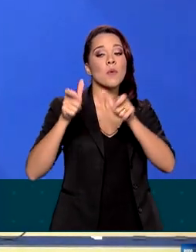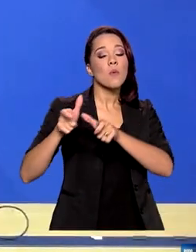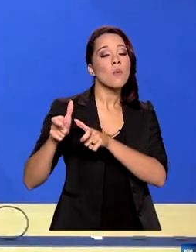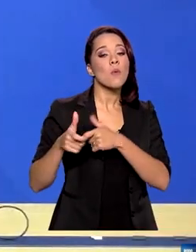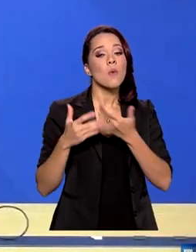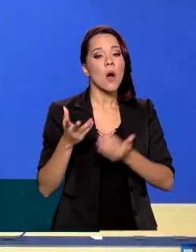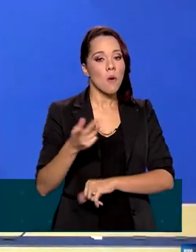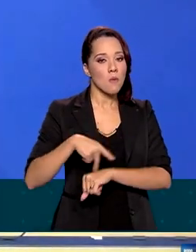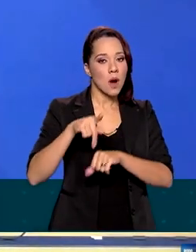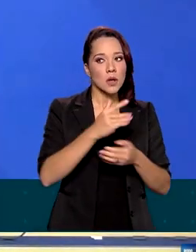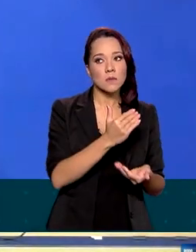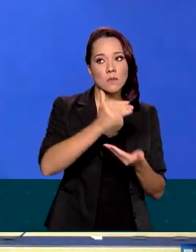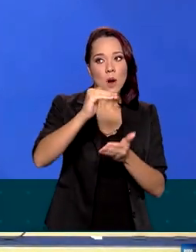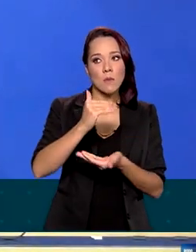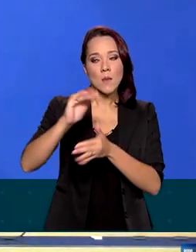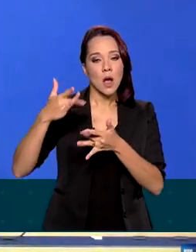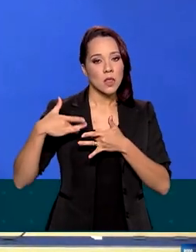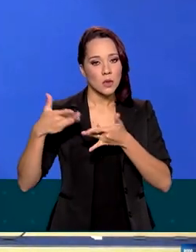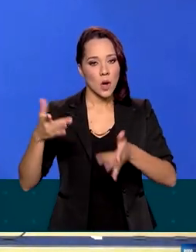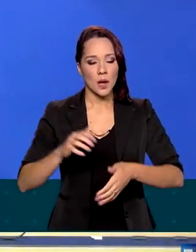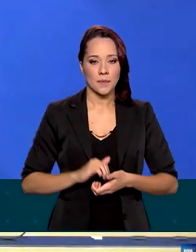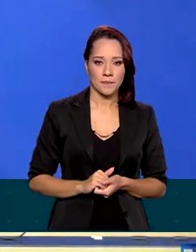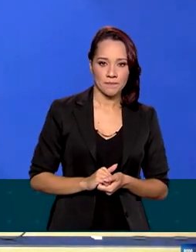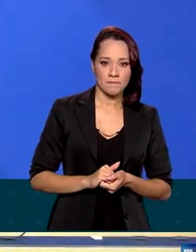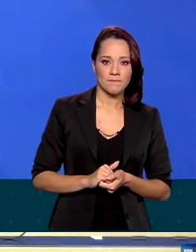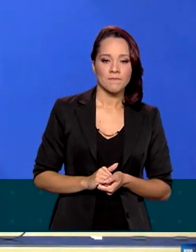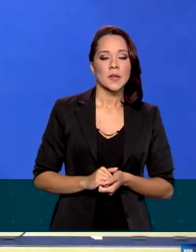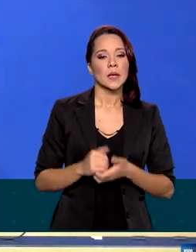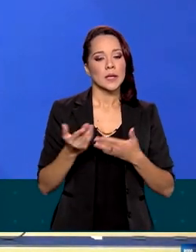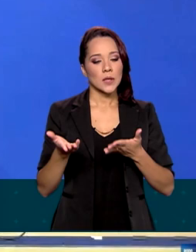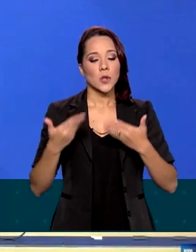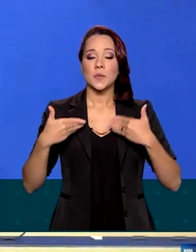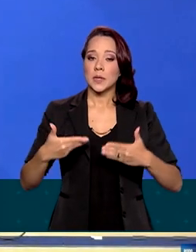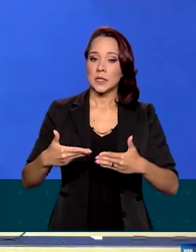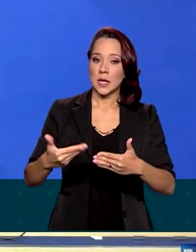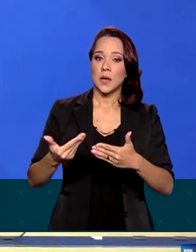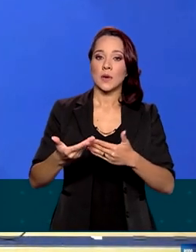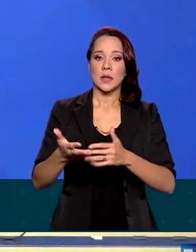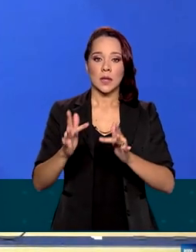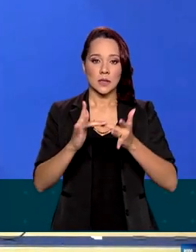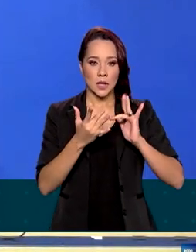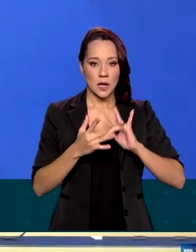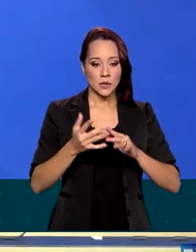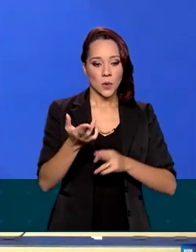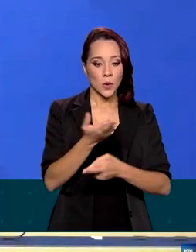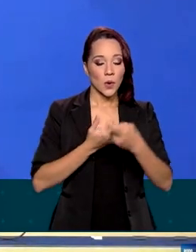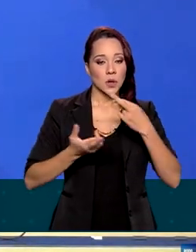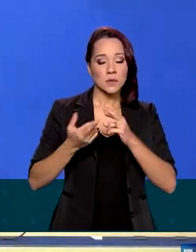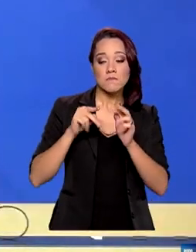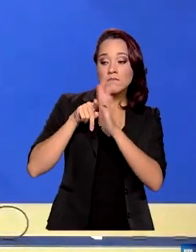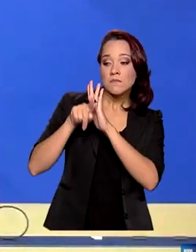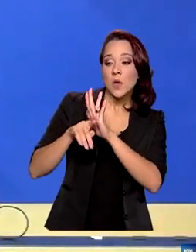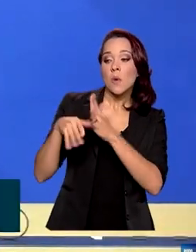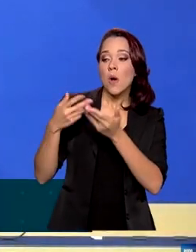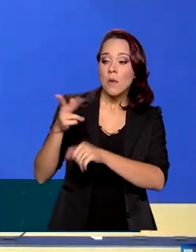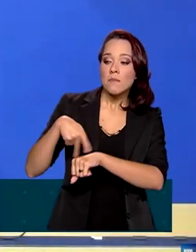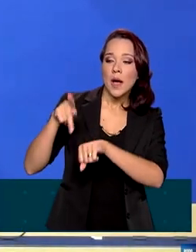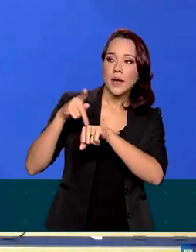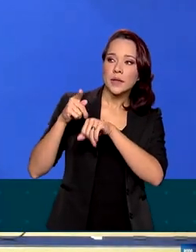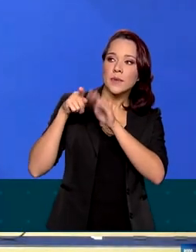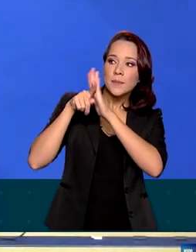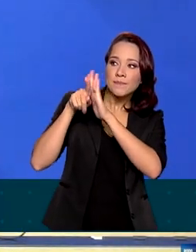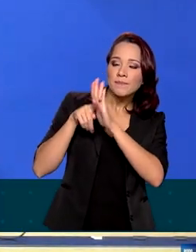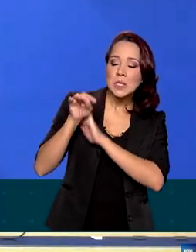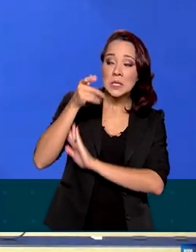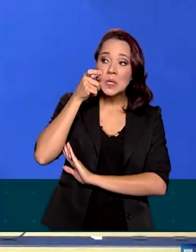imunizantes doados, ouvido o Ministério das Relações Exteriores, que consultará, por sua vez, os países indicados